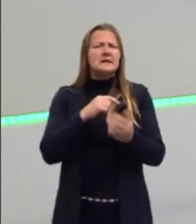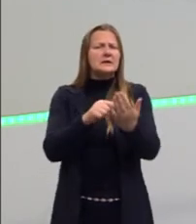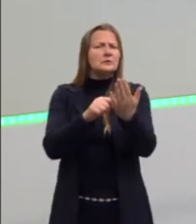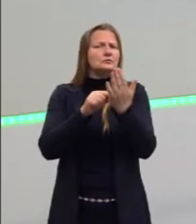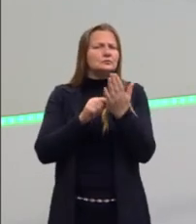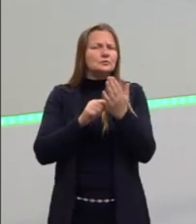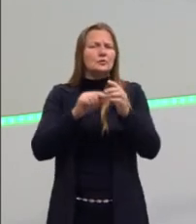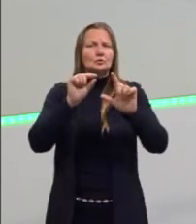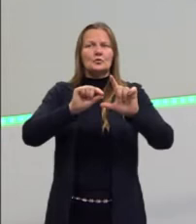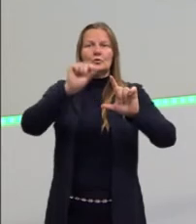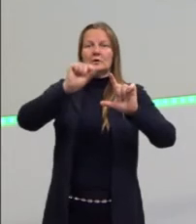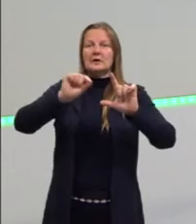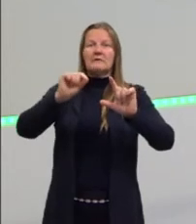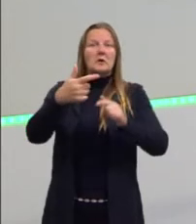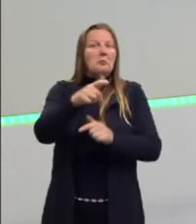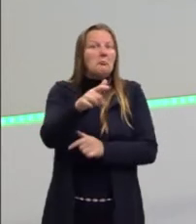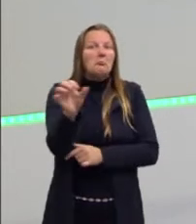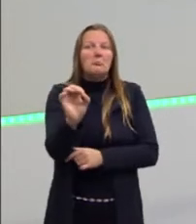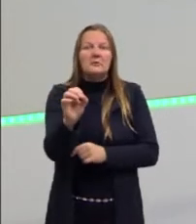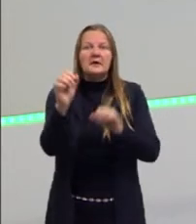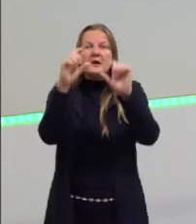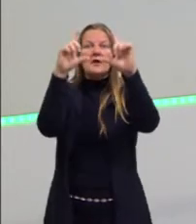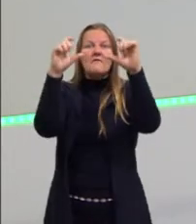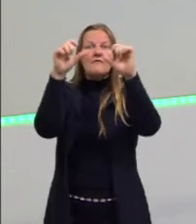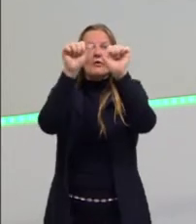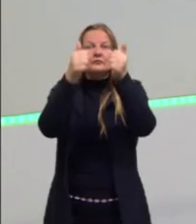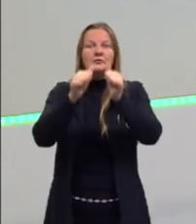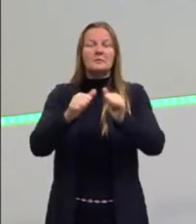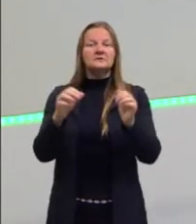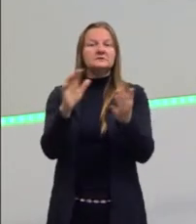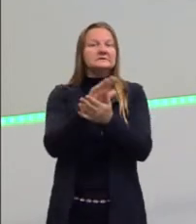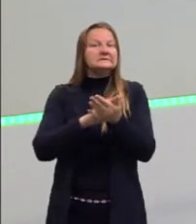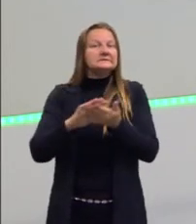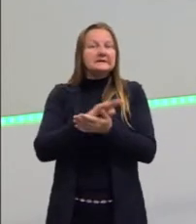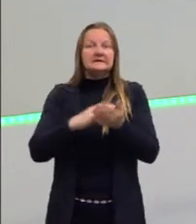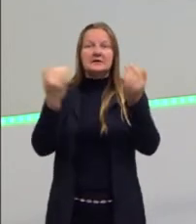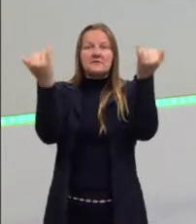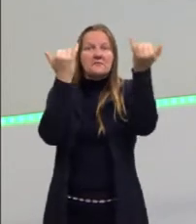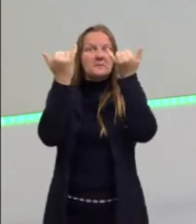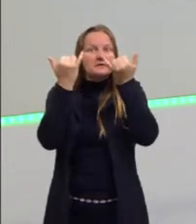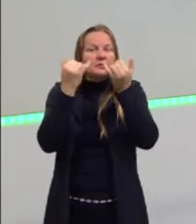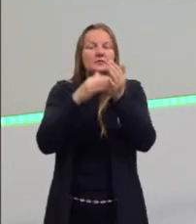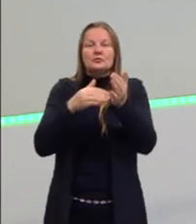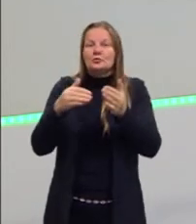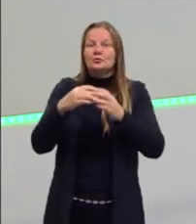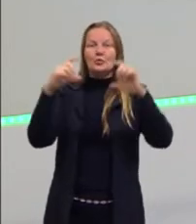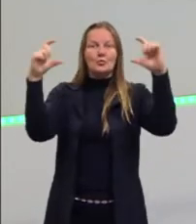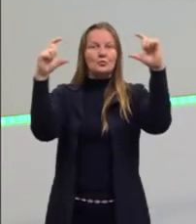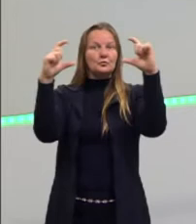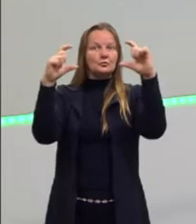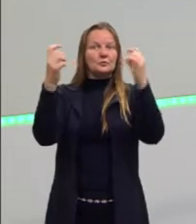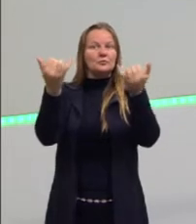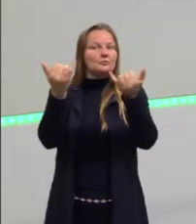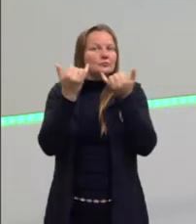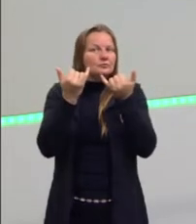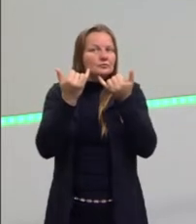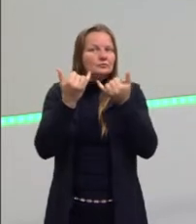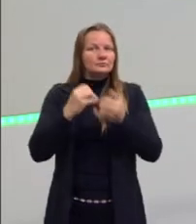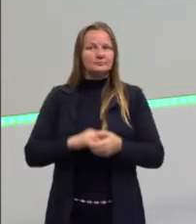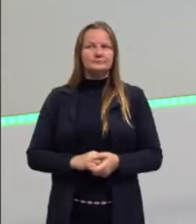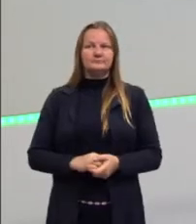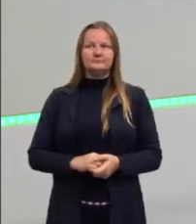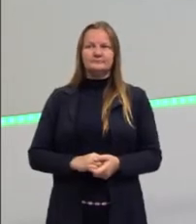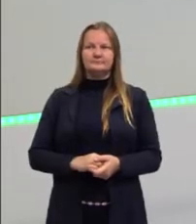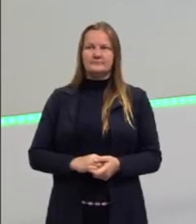o gráfico, não traz nenhuma imagem, somente o enunciado. Então todas as informações estão aqui na nossa